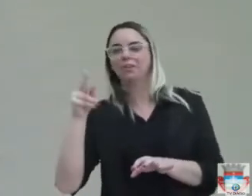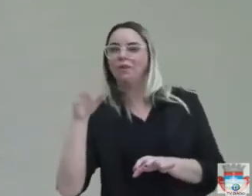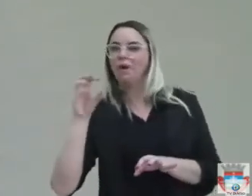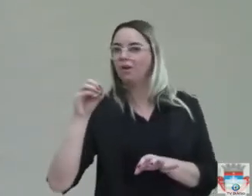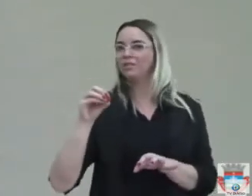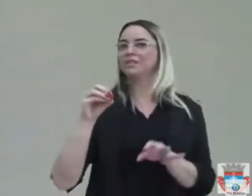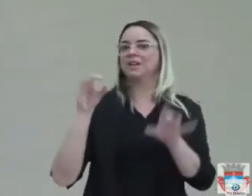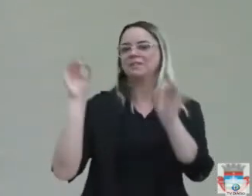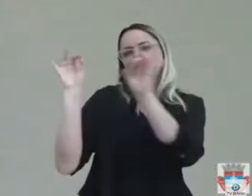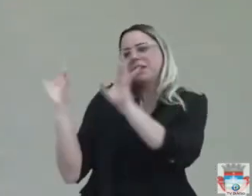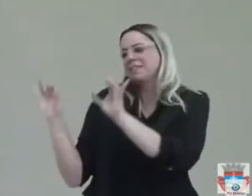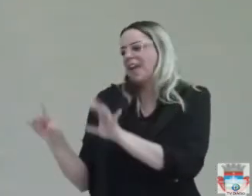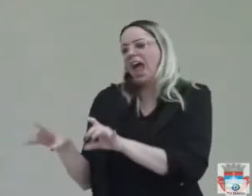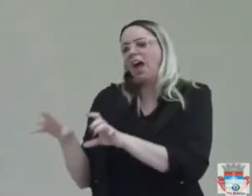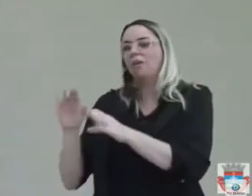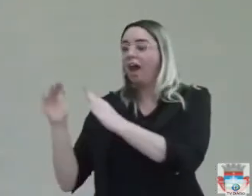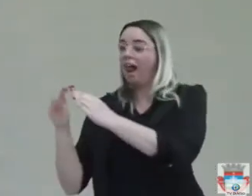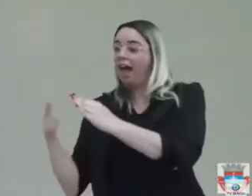ali na Vila do Espírito Santo